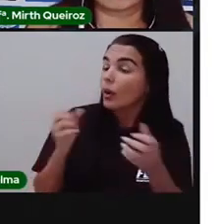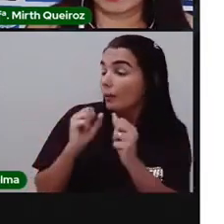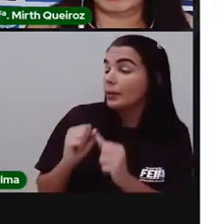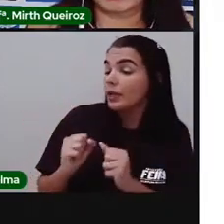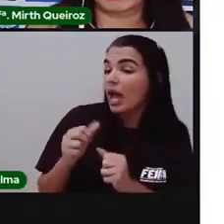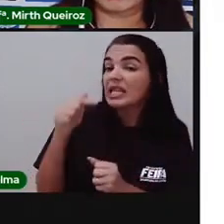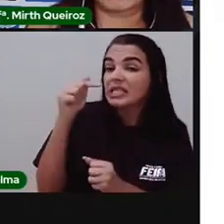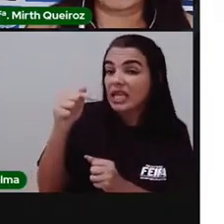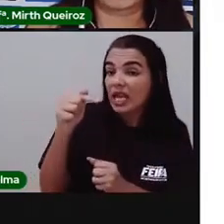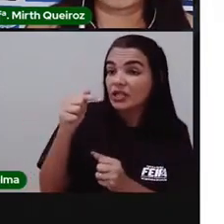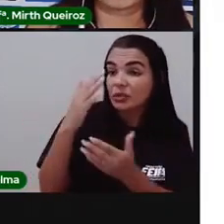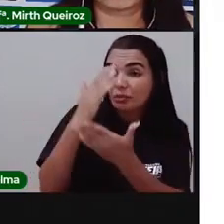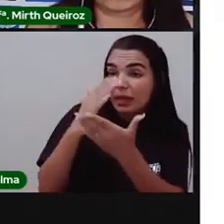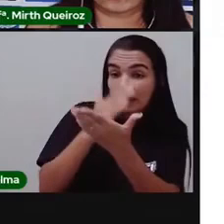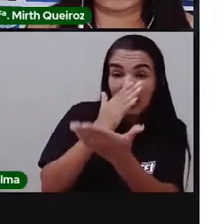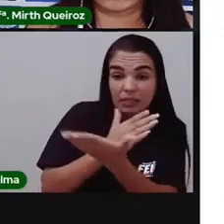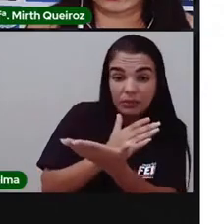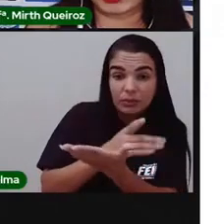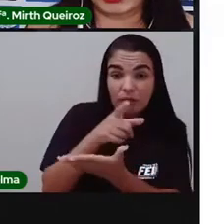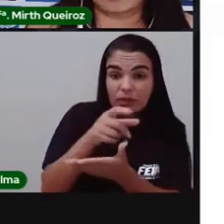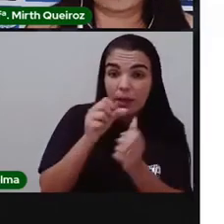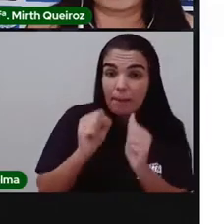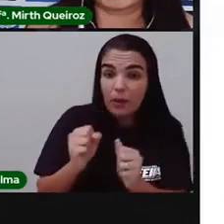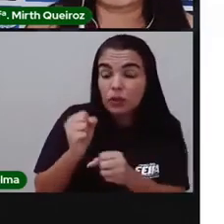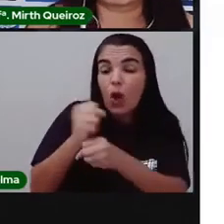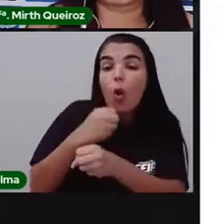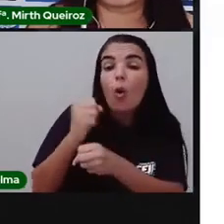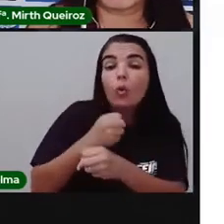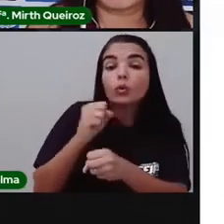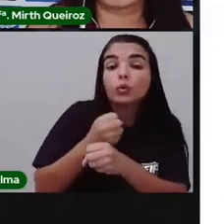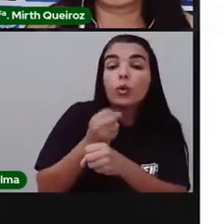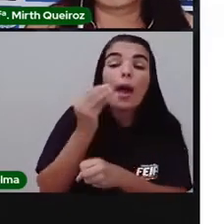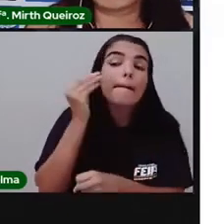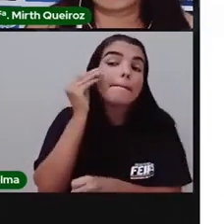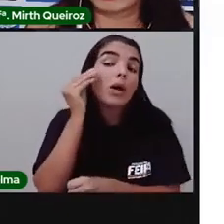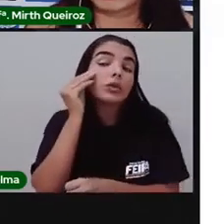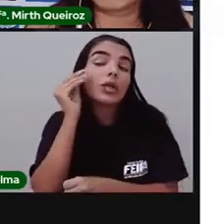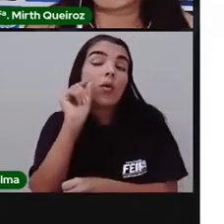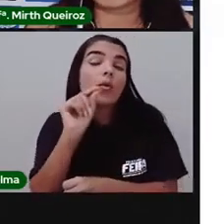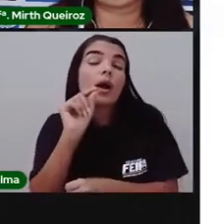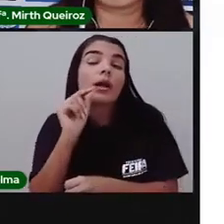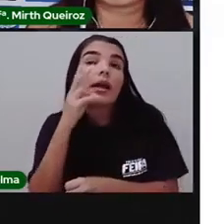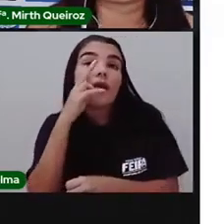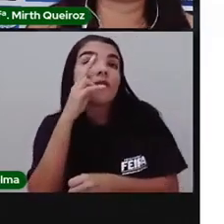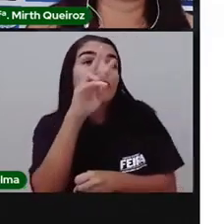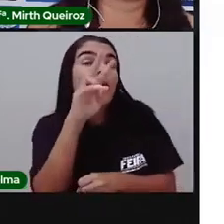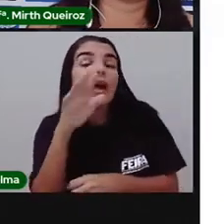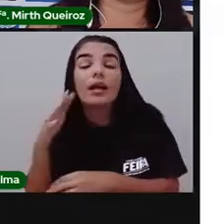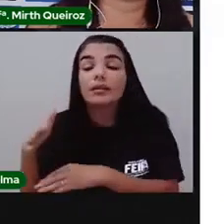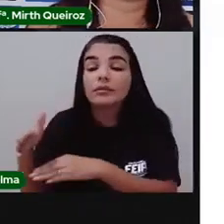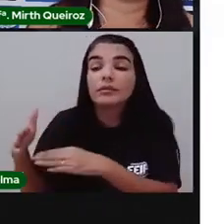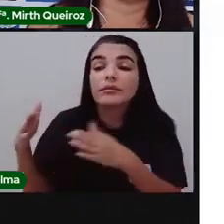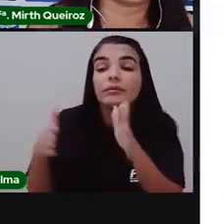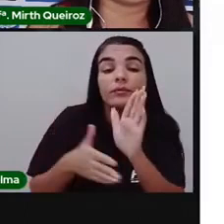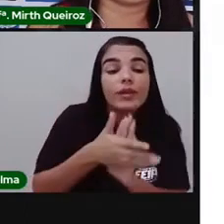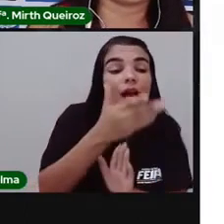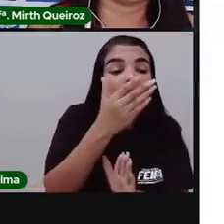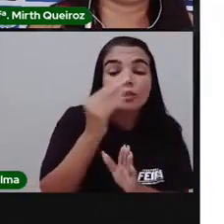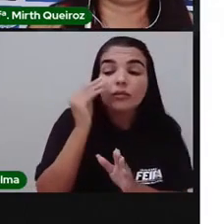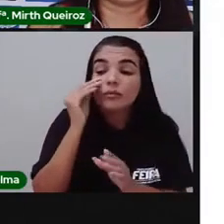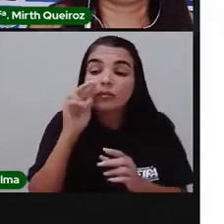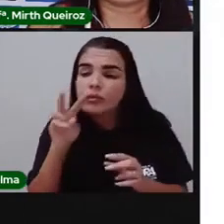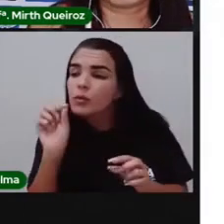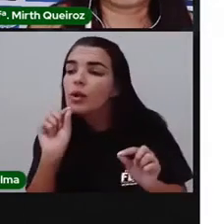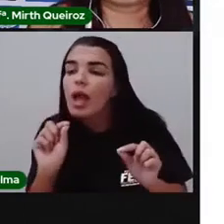essas sete peças, construir para ilustrar o que vistes durante a viagem. Então, quebrou-se o espelho